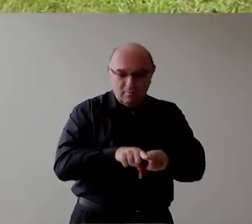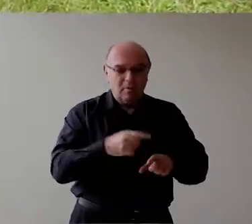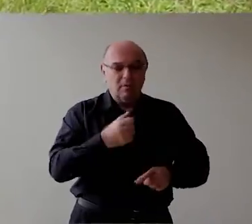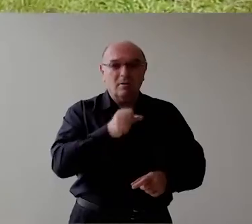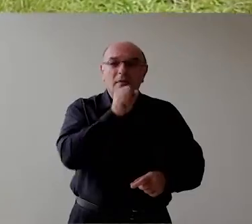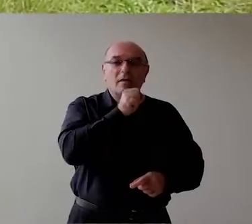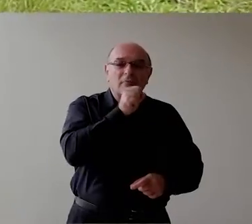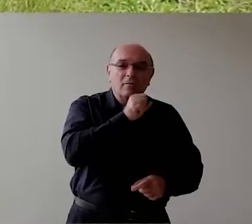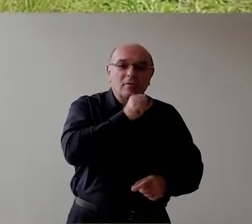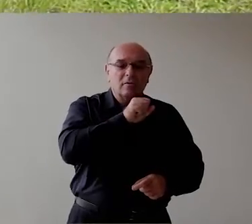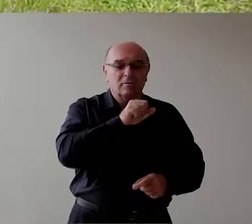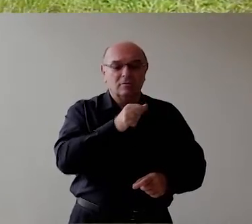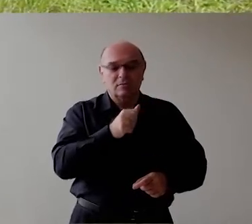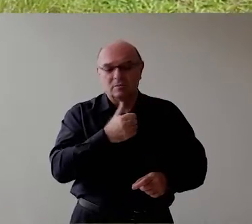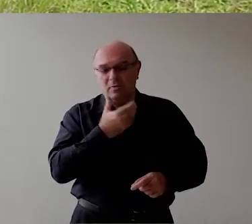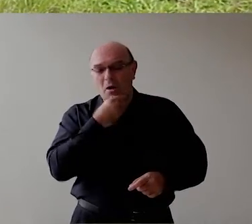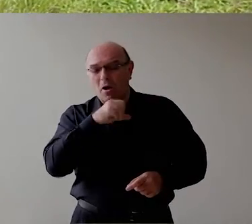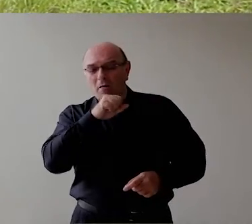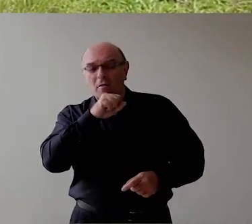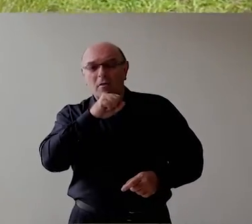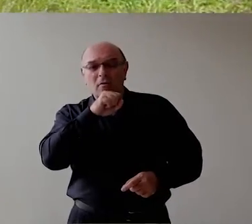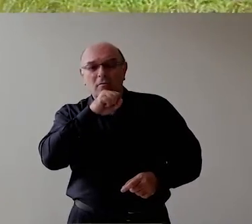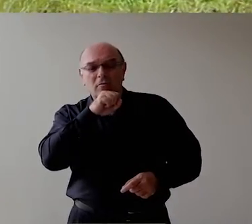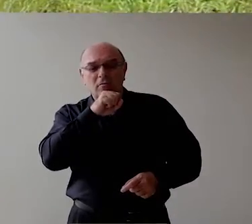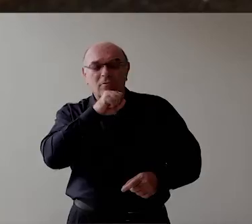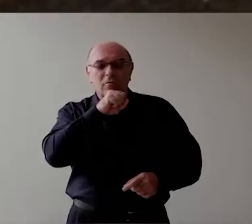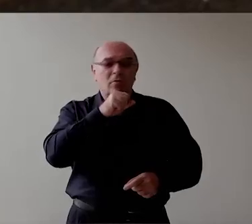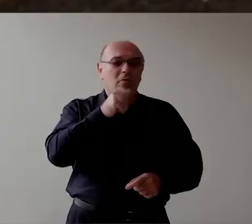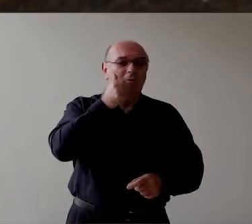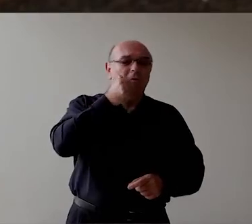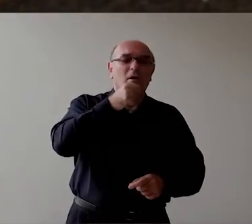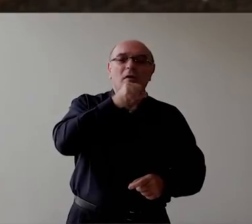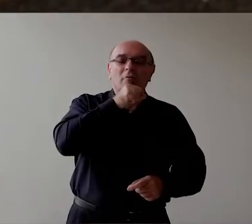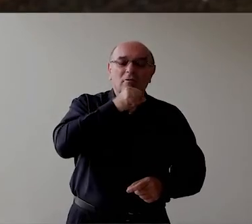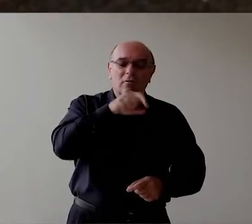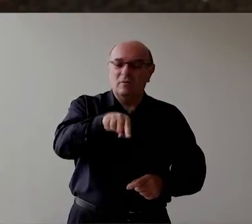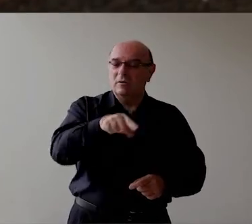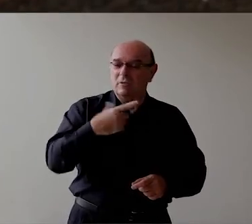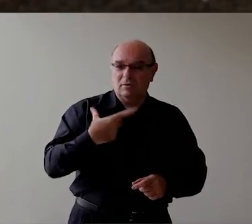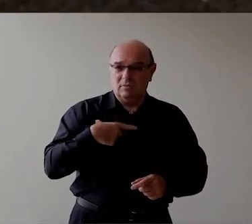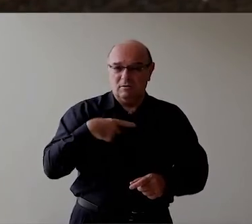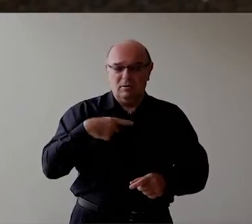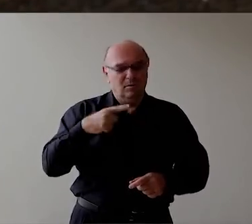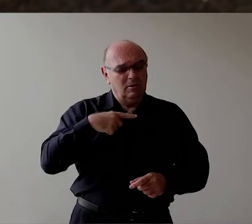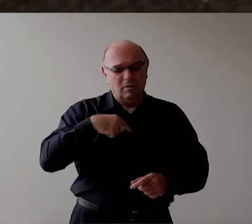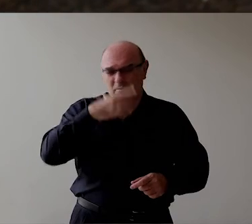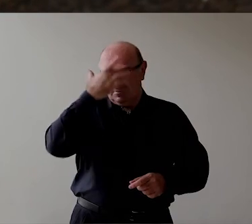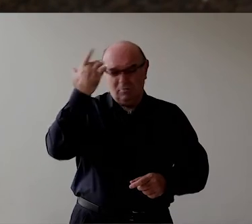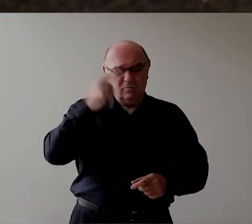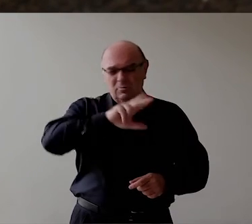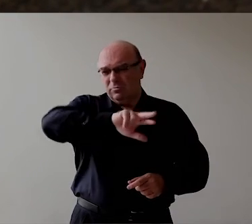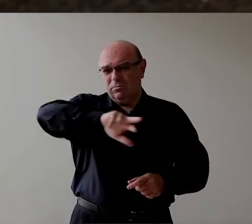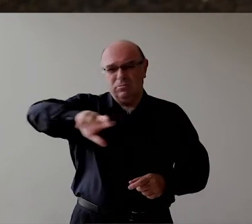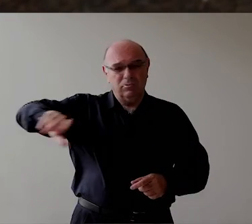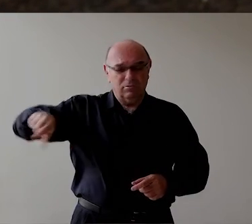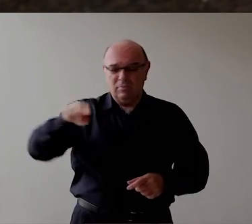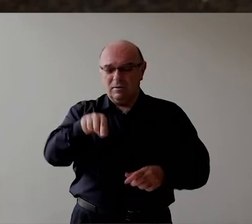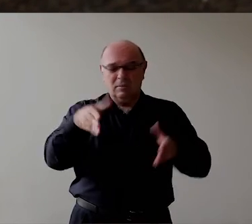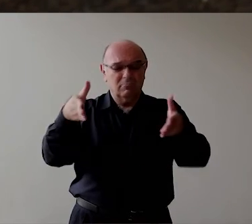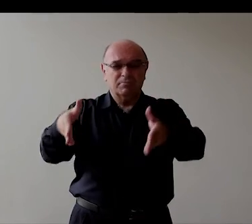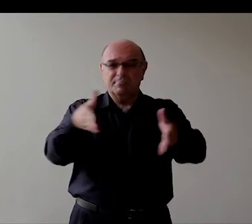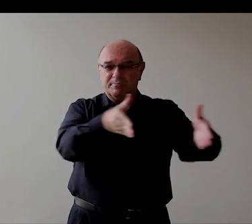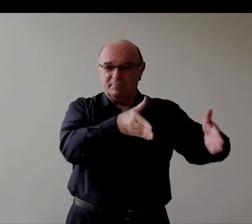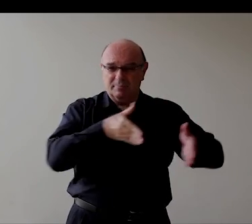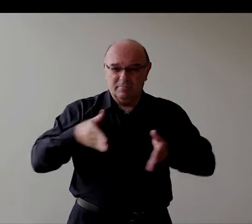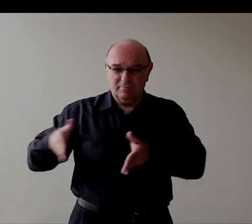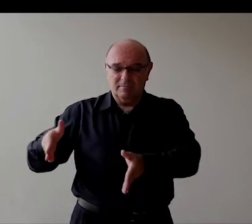Tenho o filho enterrado A voz Né E avô E várias pessoas Se botaram